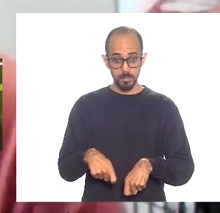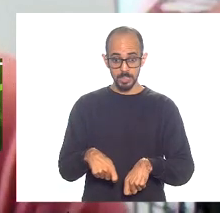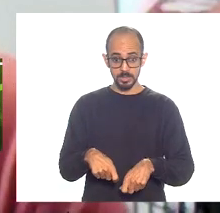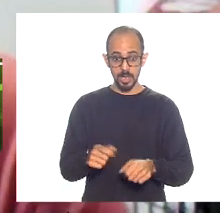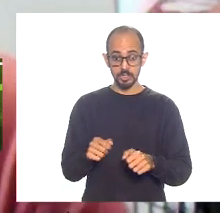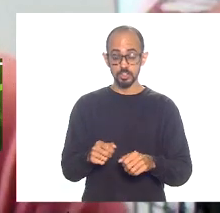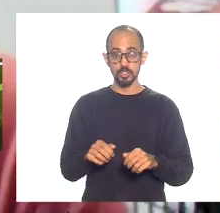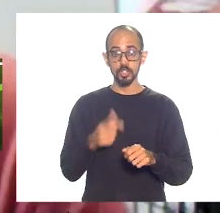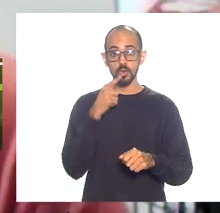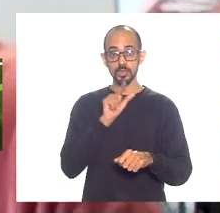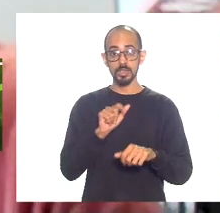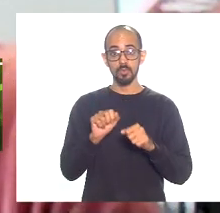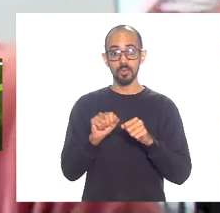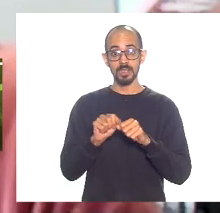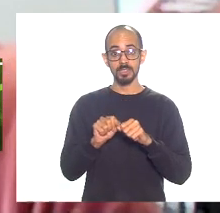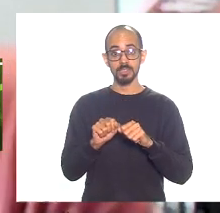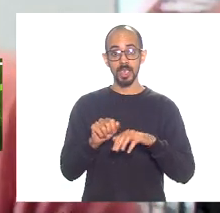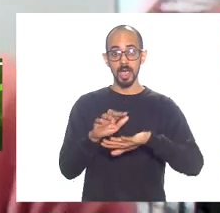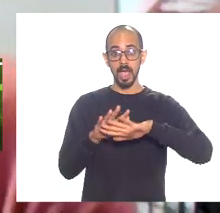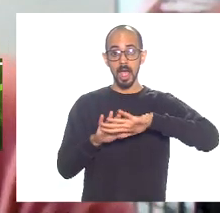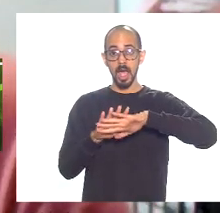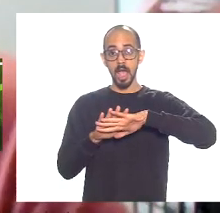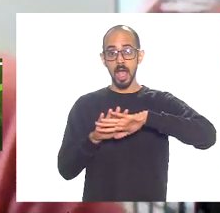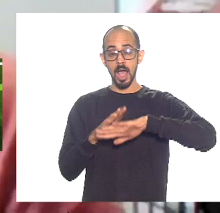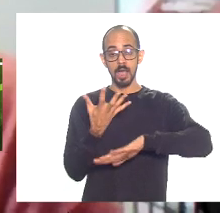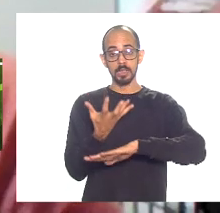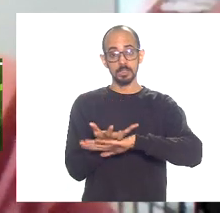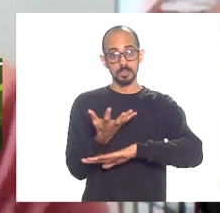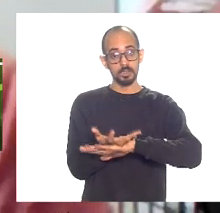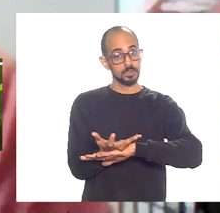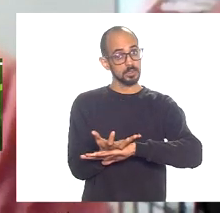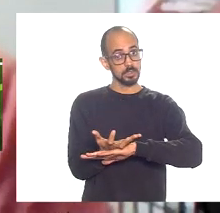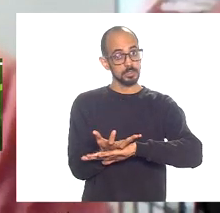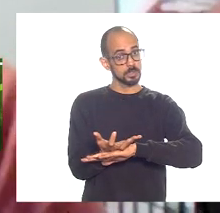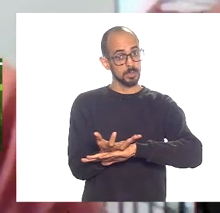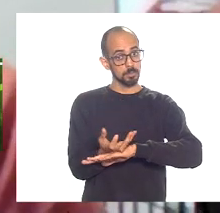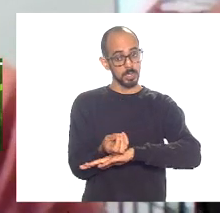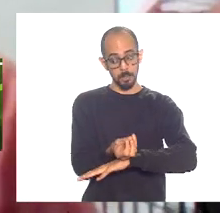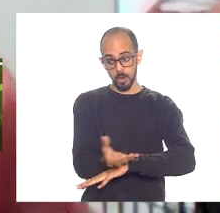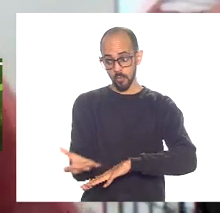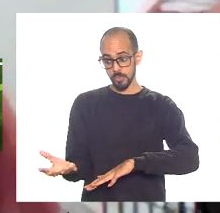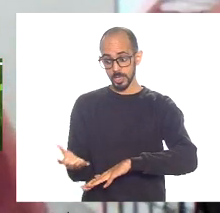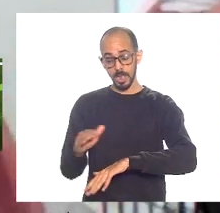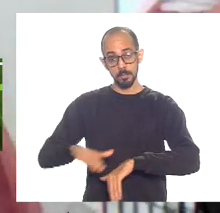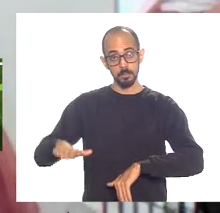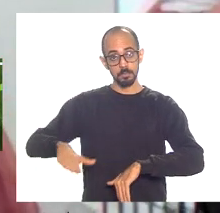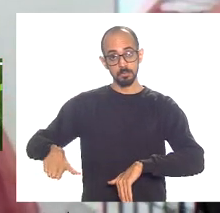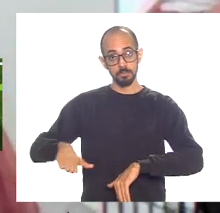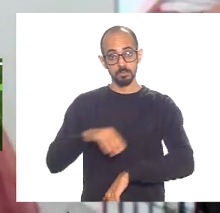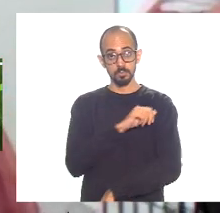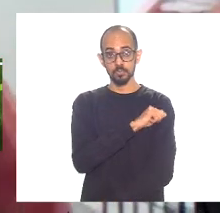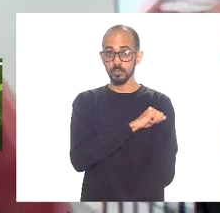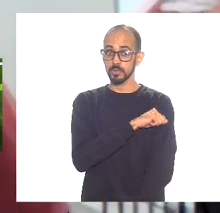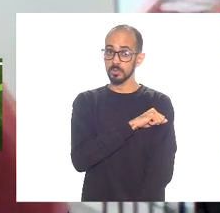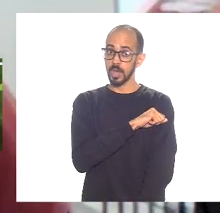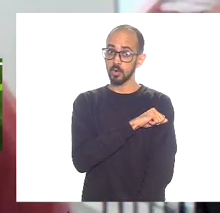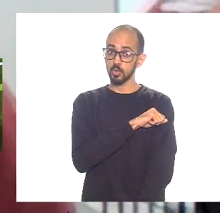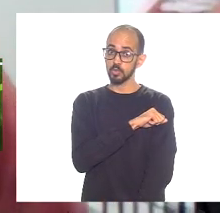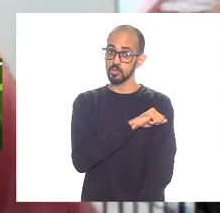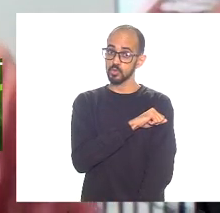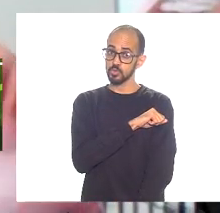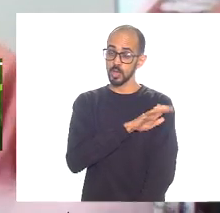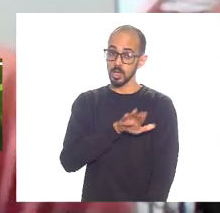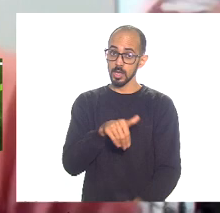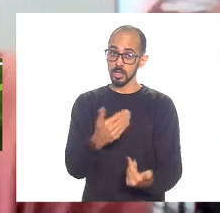para ofertar educação para as nossas crianças é disso que a gente está falando os termos do novo regime